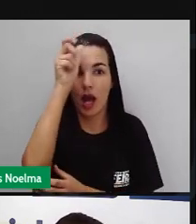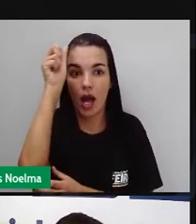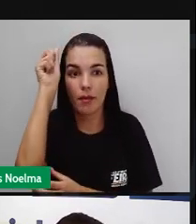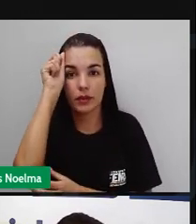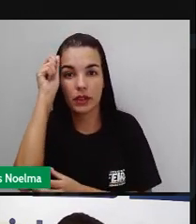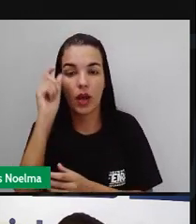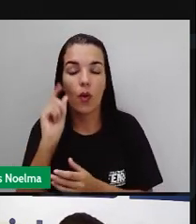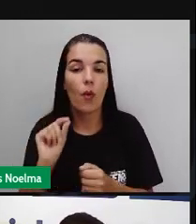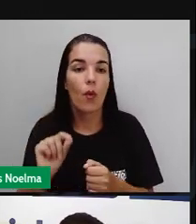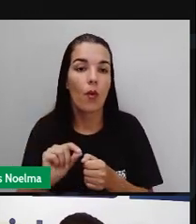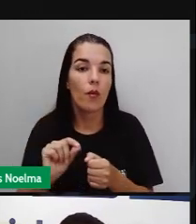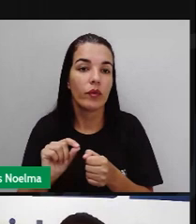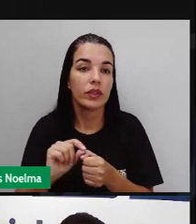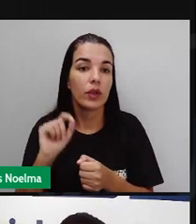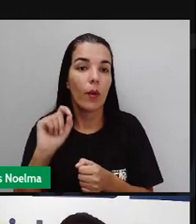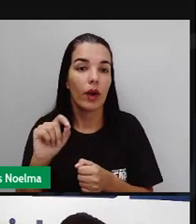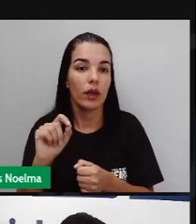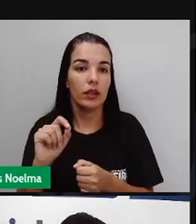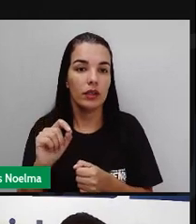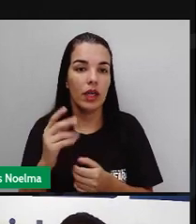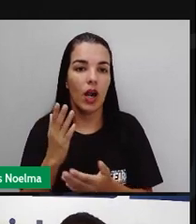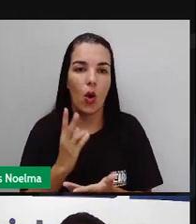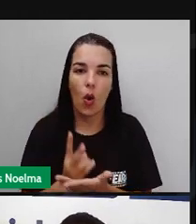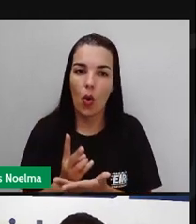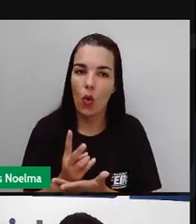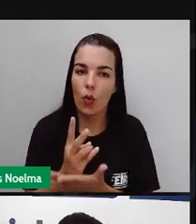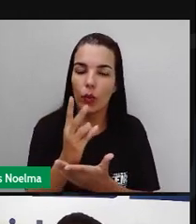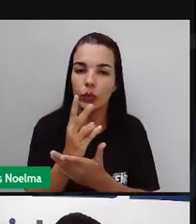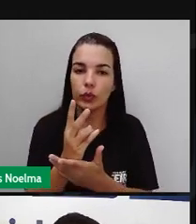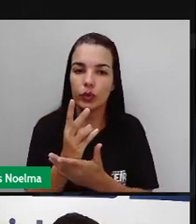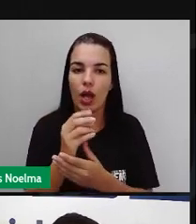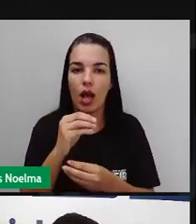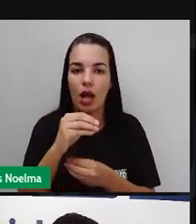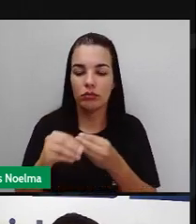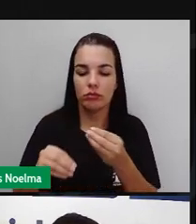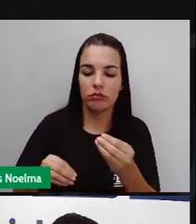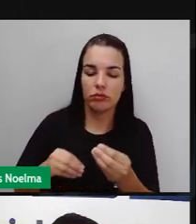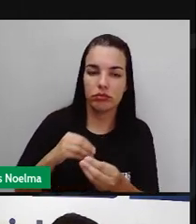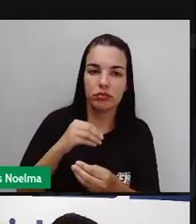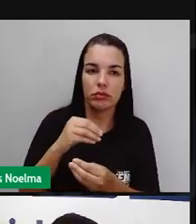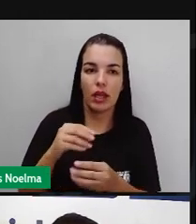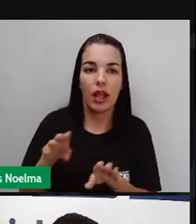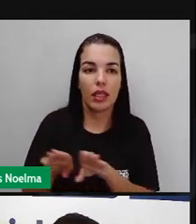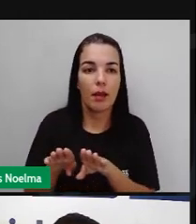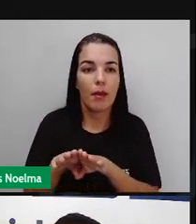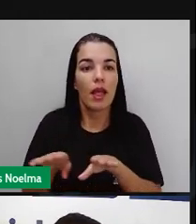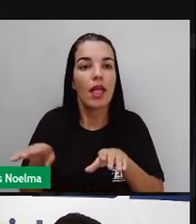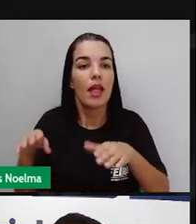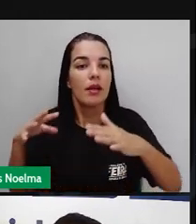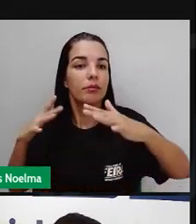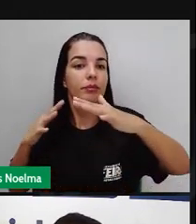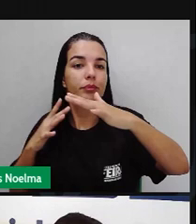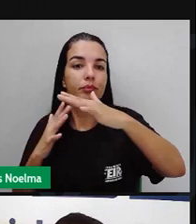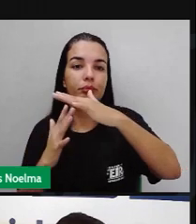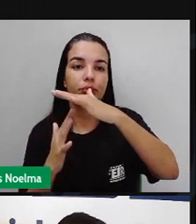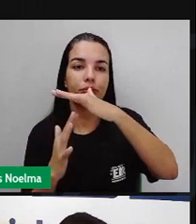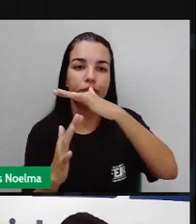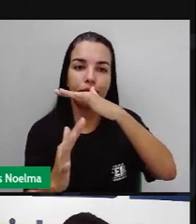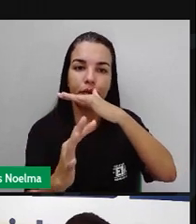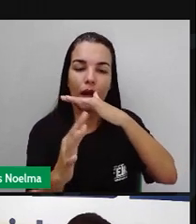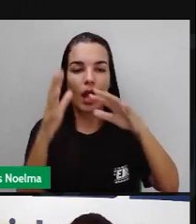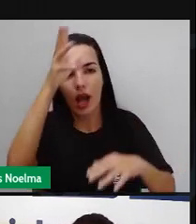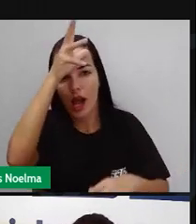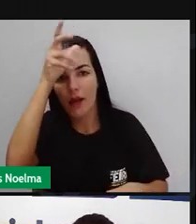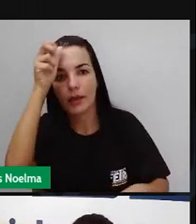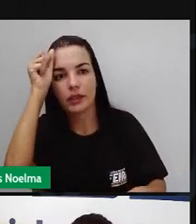iniciasse o ciclo da borracha e com isso origem a migração dos nordestinos e também de estrangeiros para a